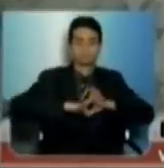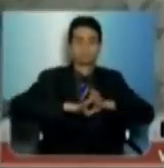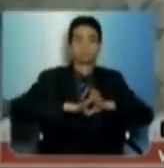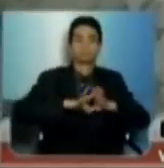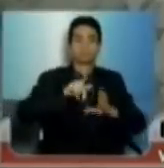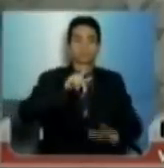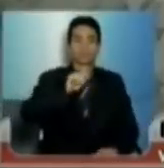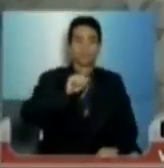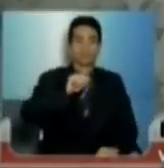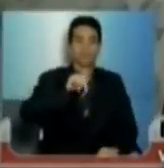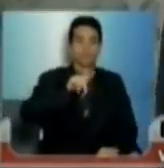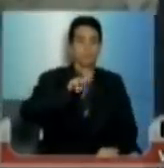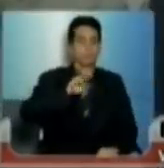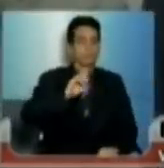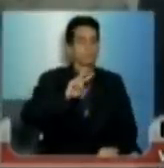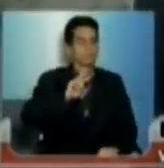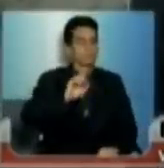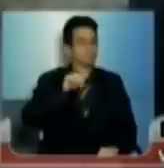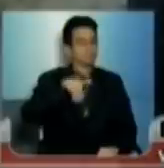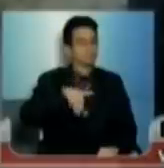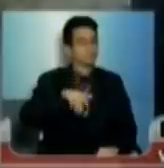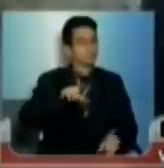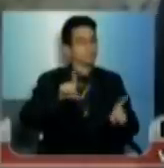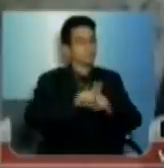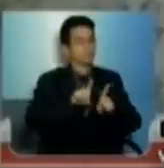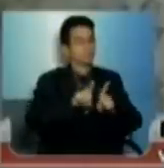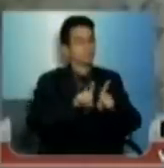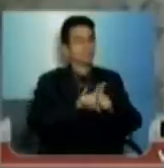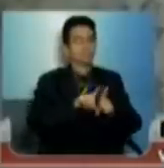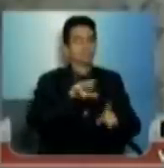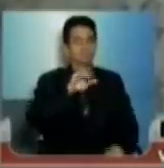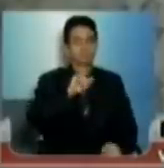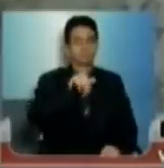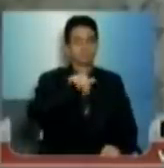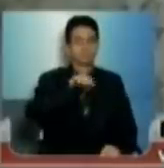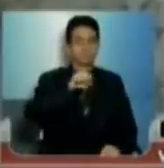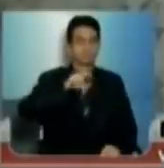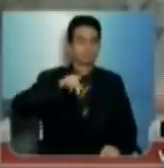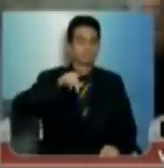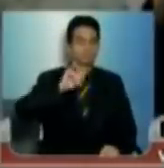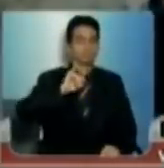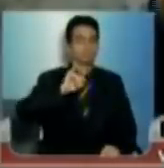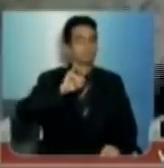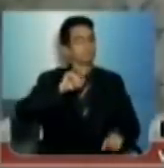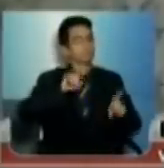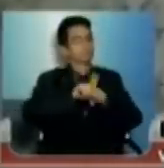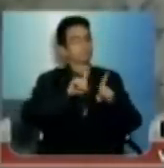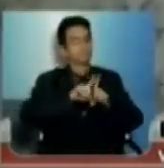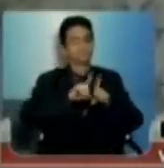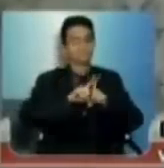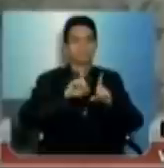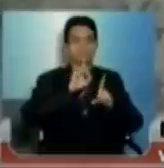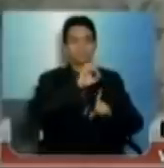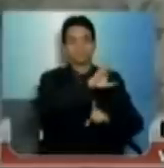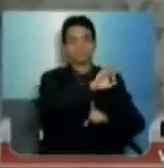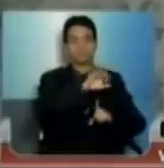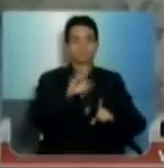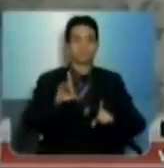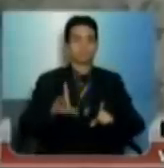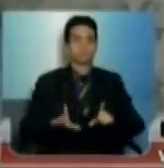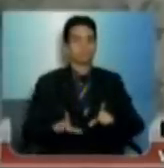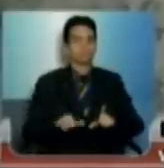Aprofem, eu quero me referir aqui à participação do SINESP, à participação